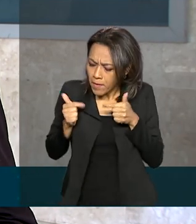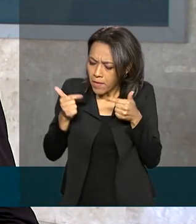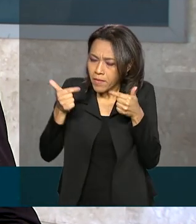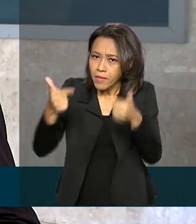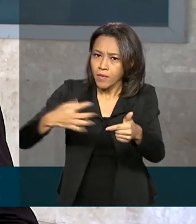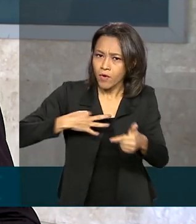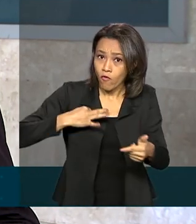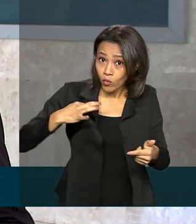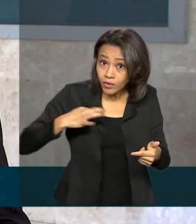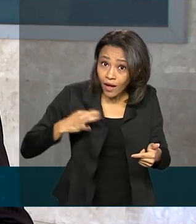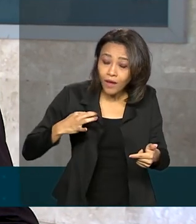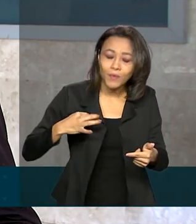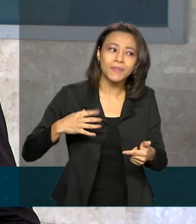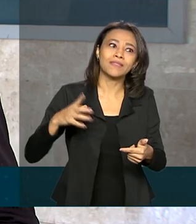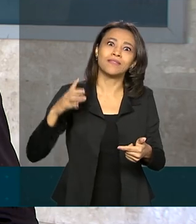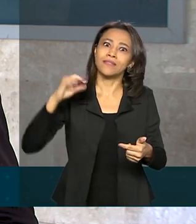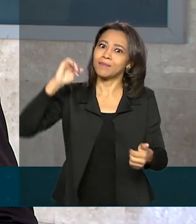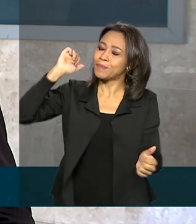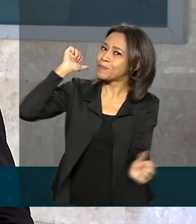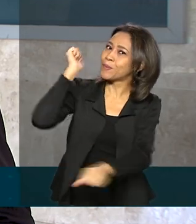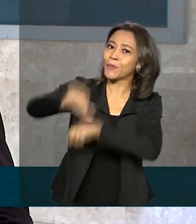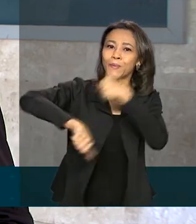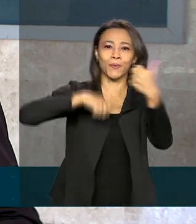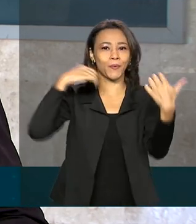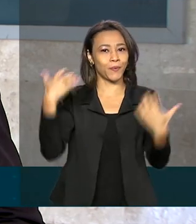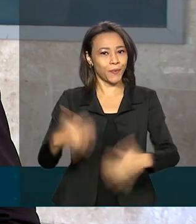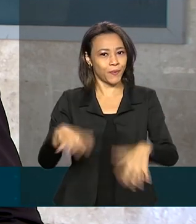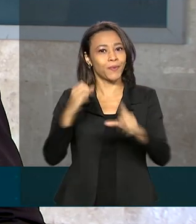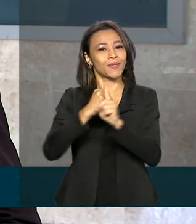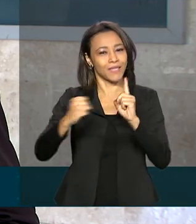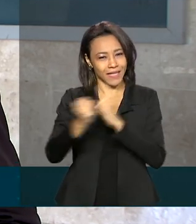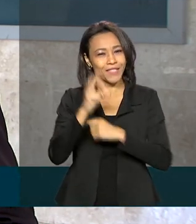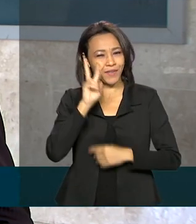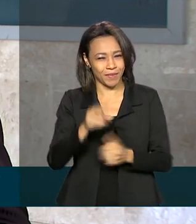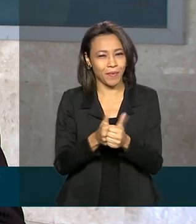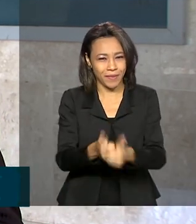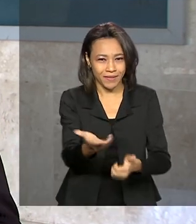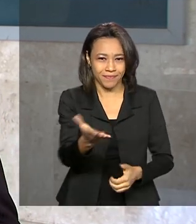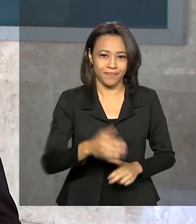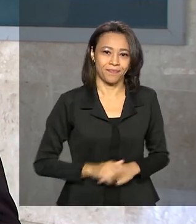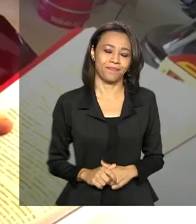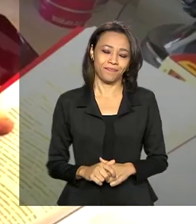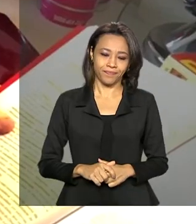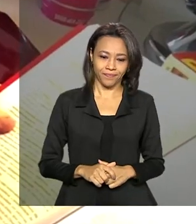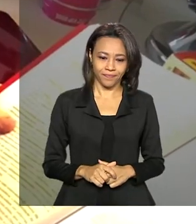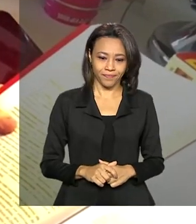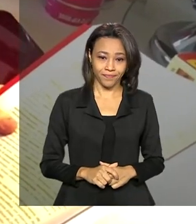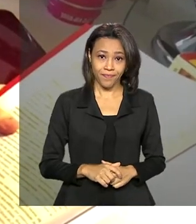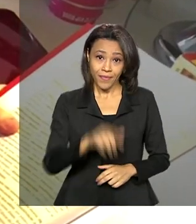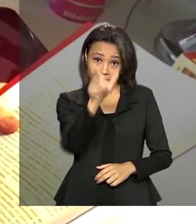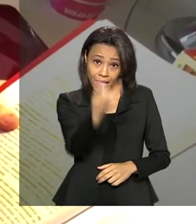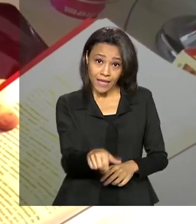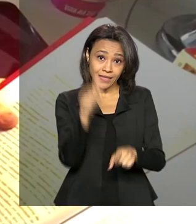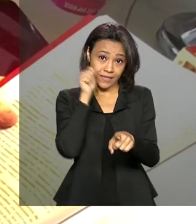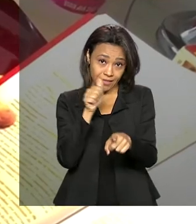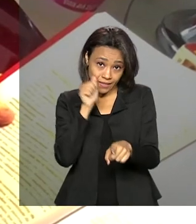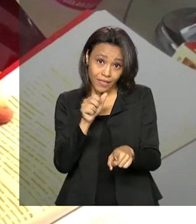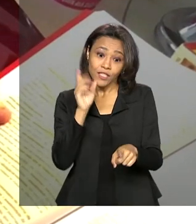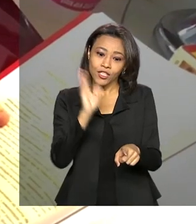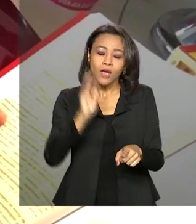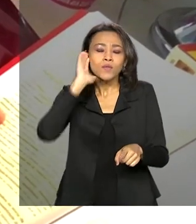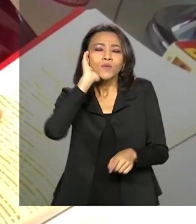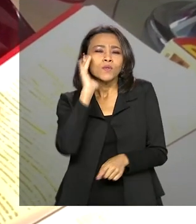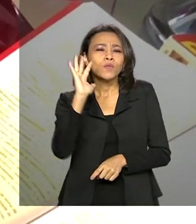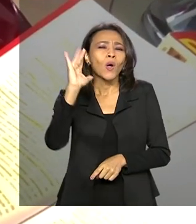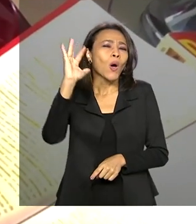ativo e transformador de qualquer sociedade. Vamos ver na reportagem. Luísa conseguiu realizar o